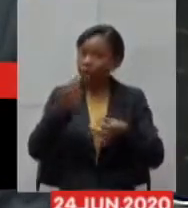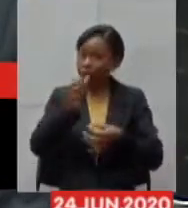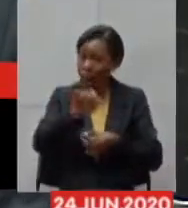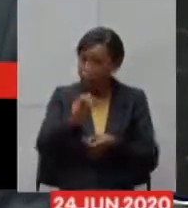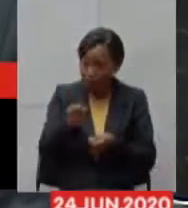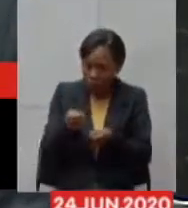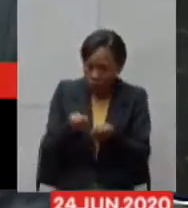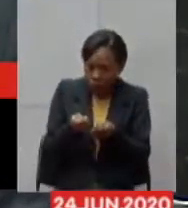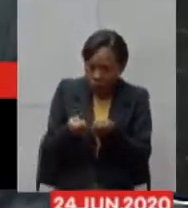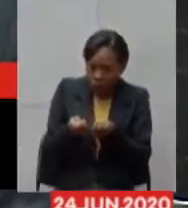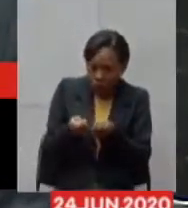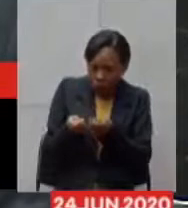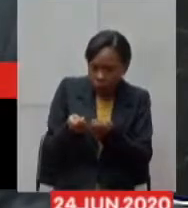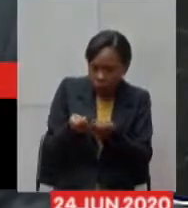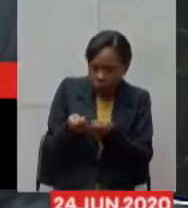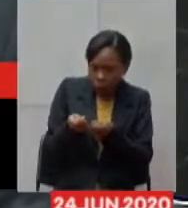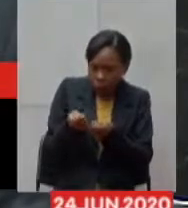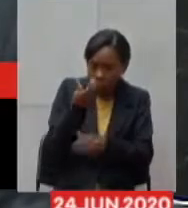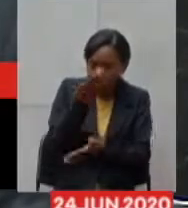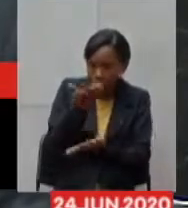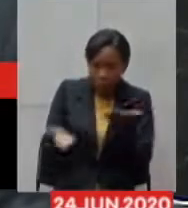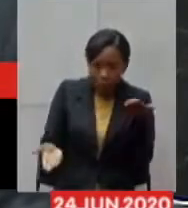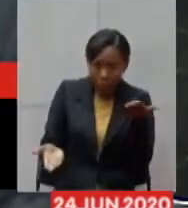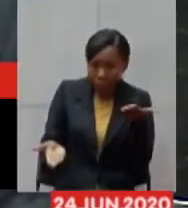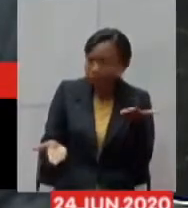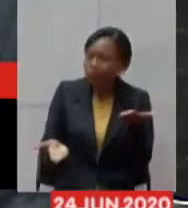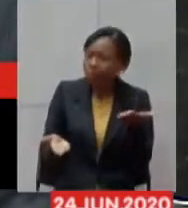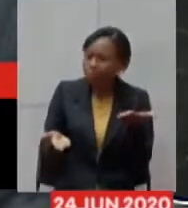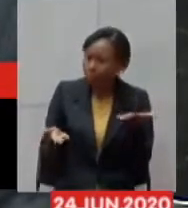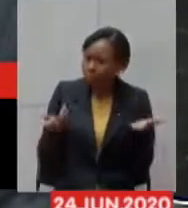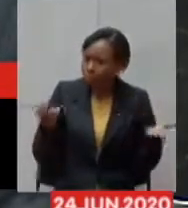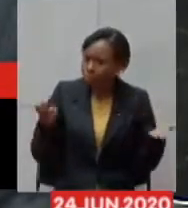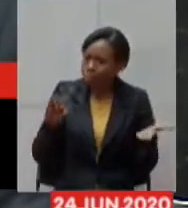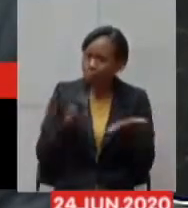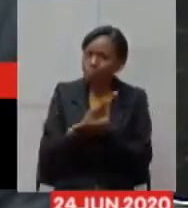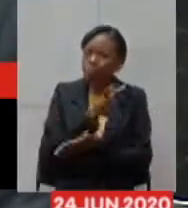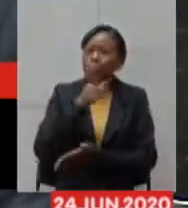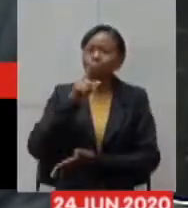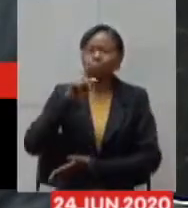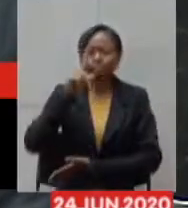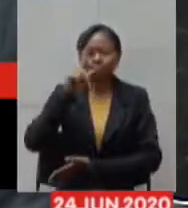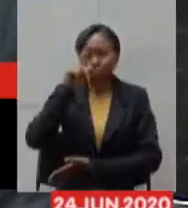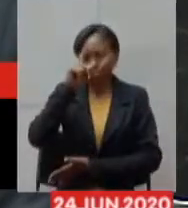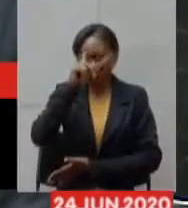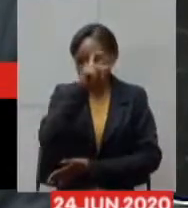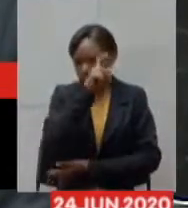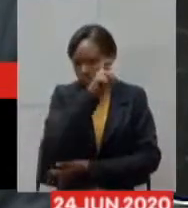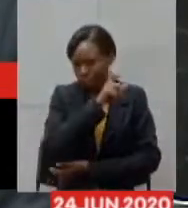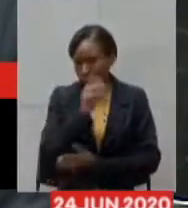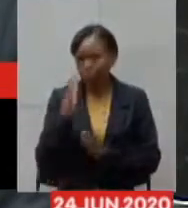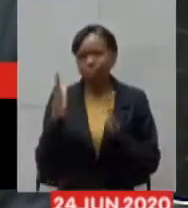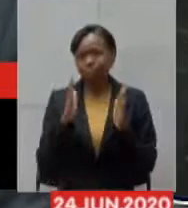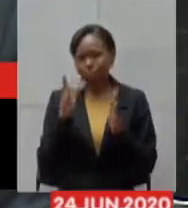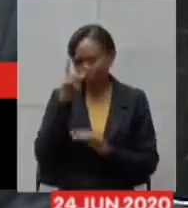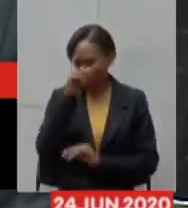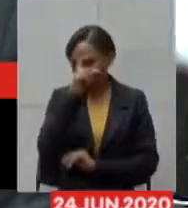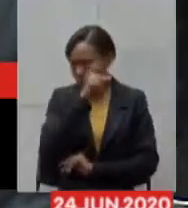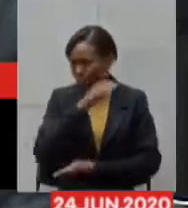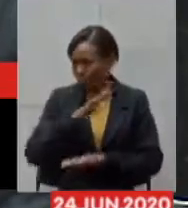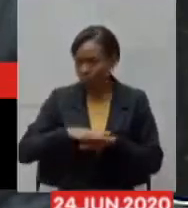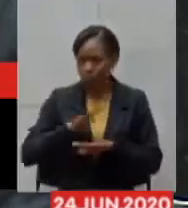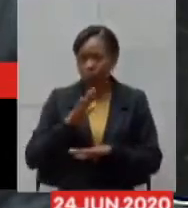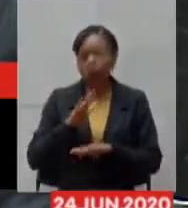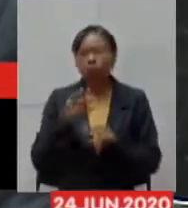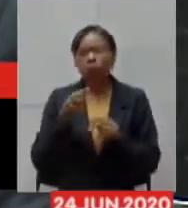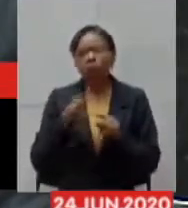epidemia muitas vezes nós podemos passar por momentos difíceis por que que eu pontuo